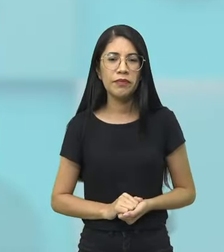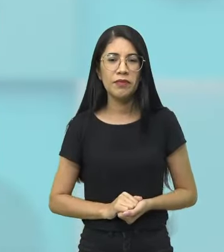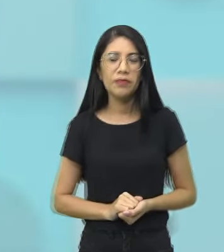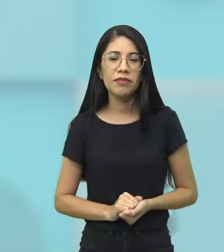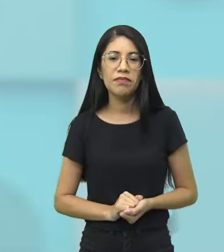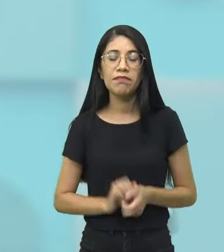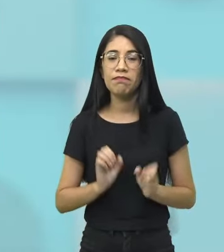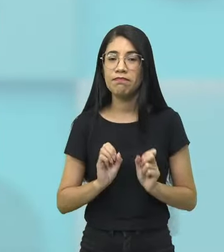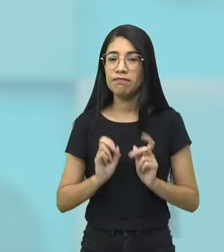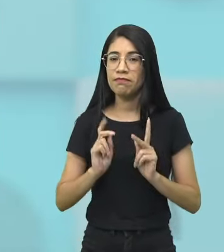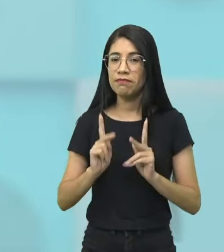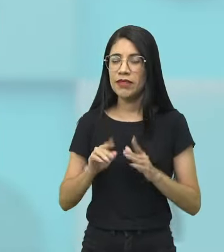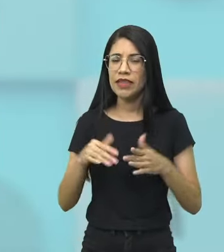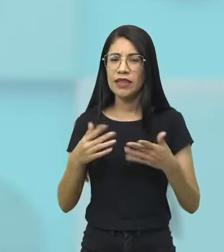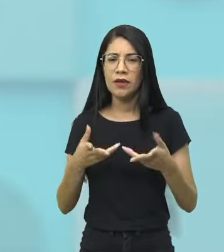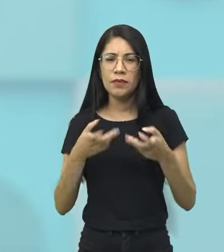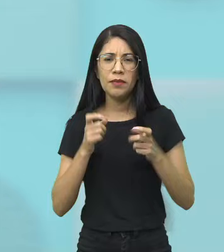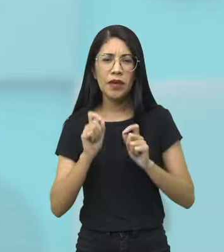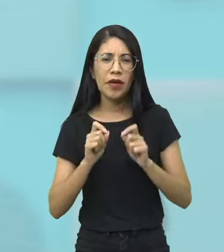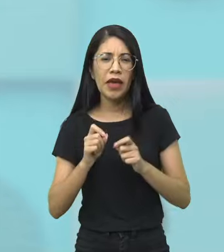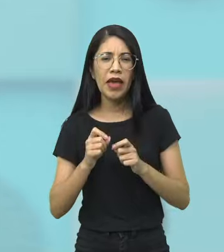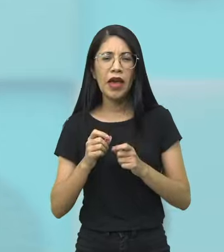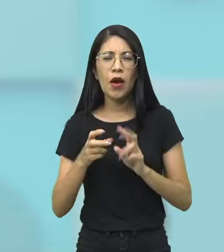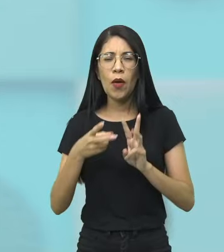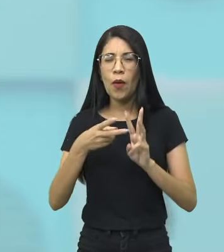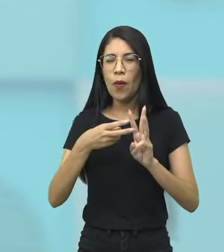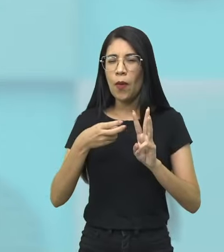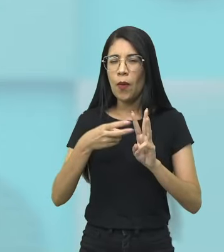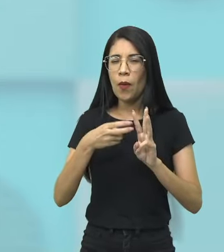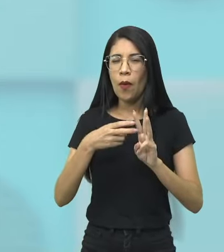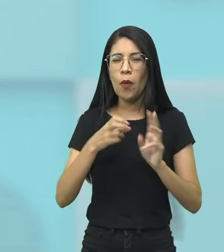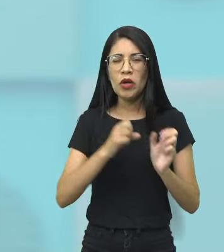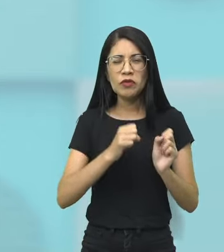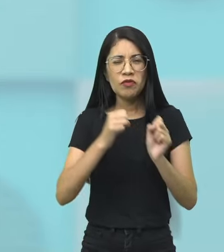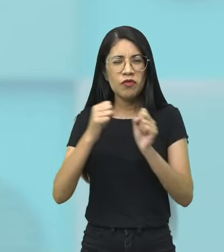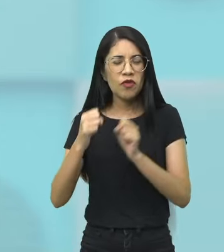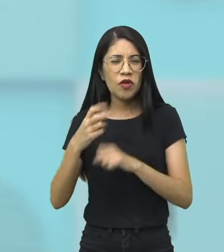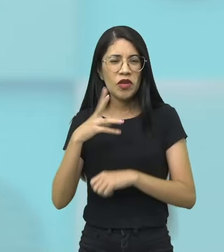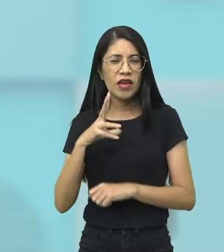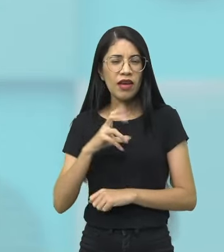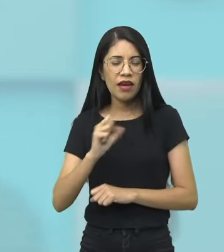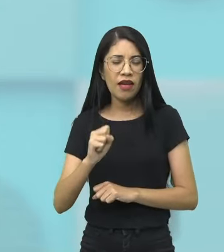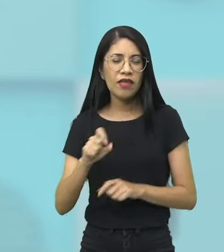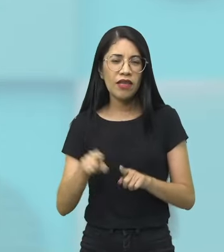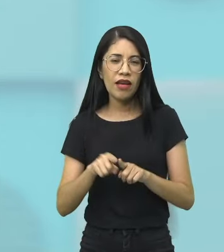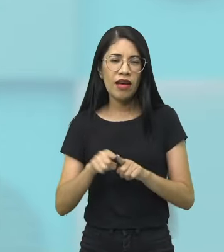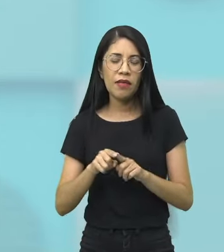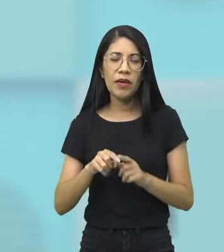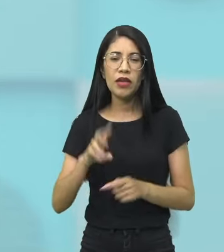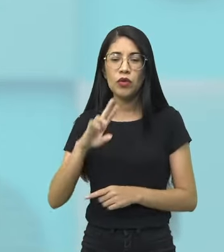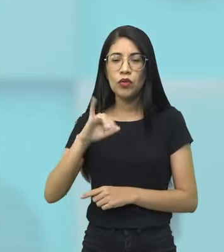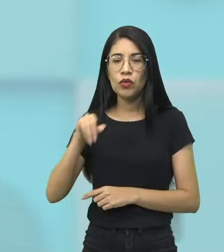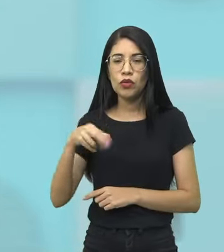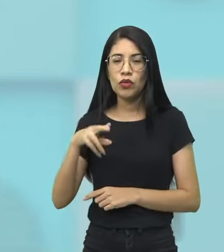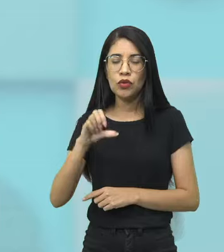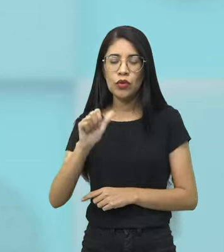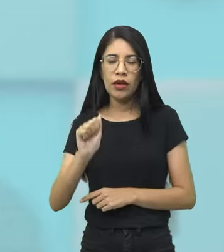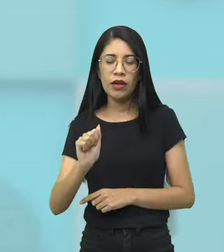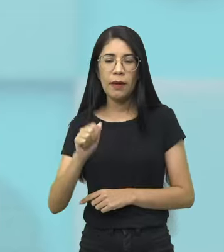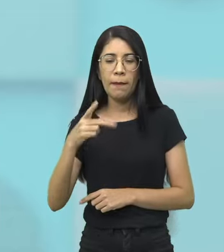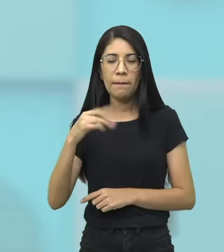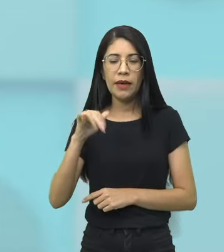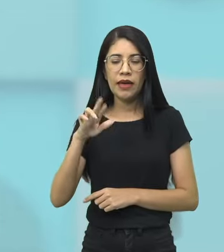Muito bem, olha aí esse índio guerreiro, certo? Do Jucapirama, um